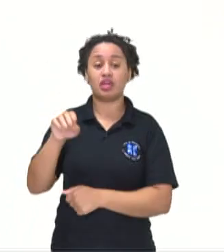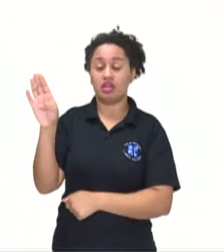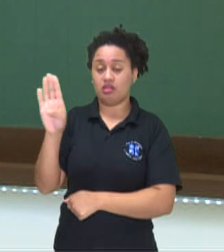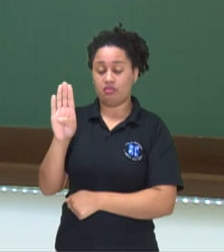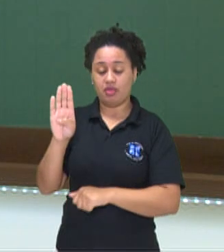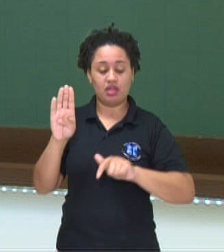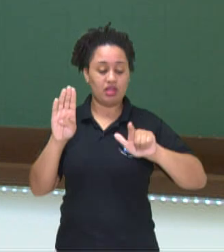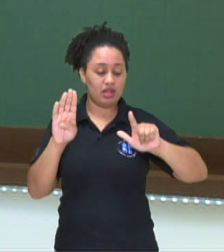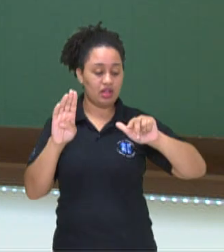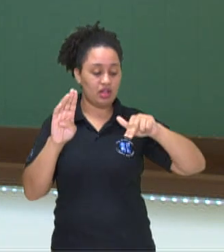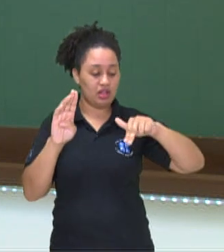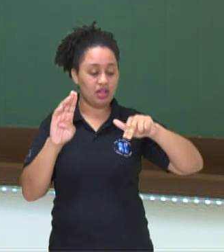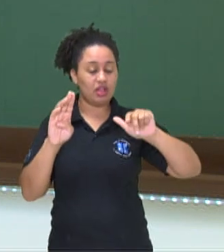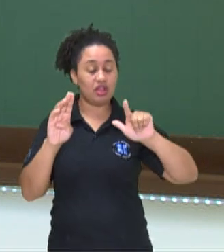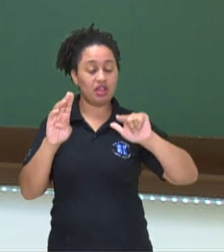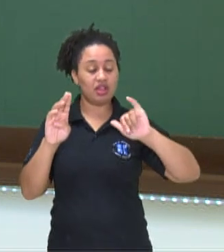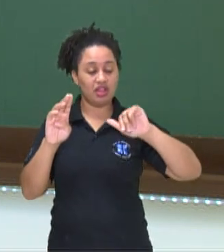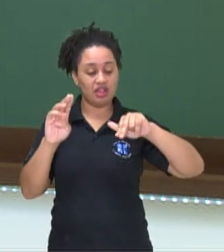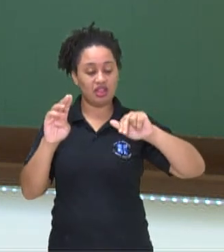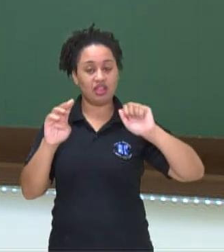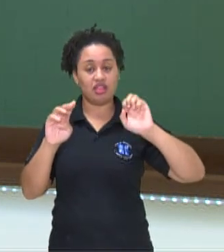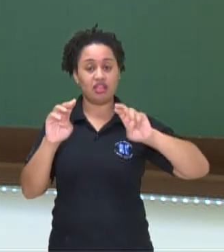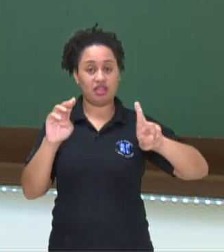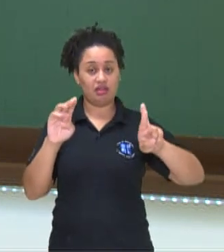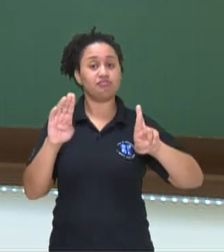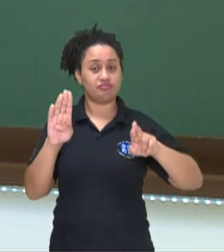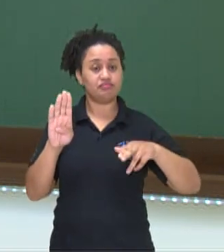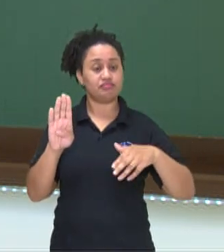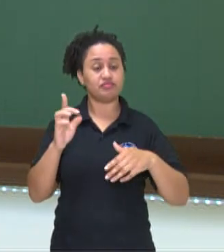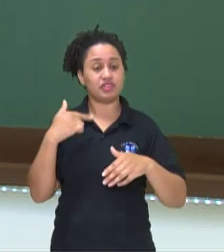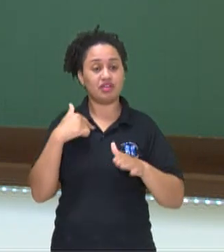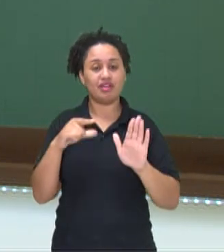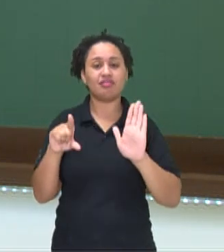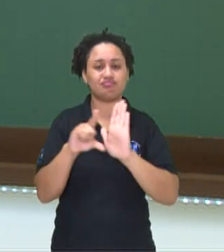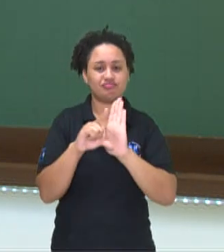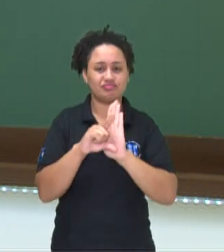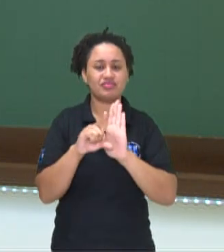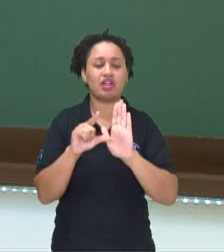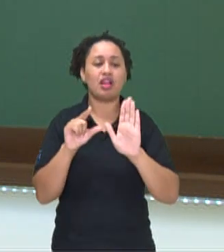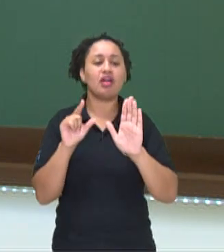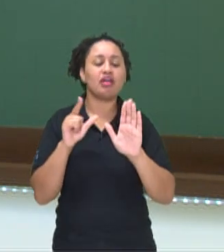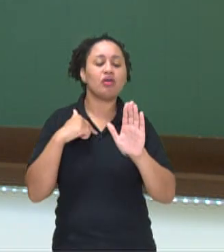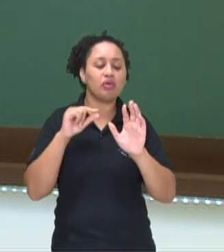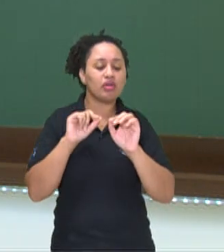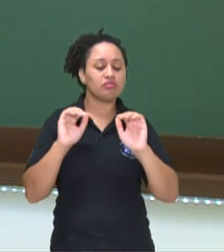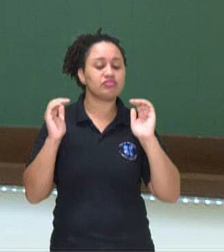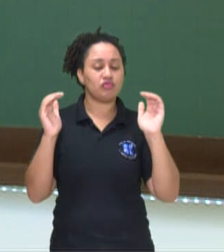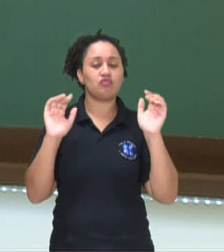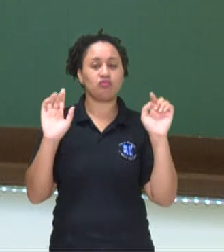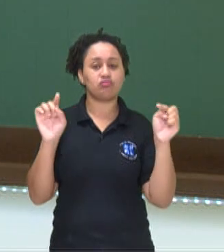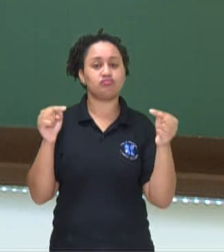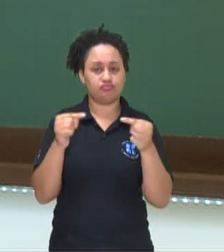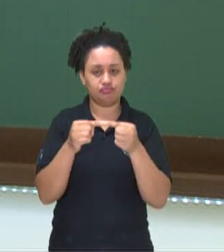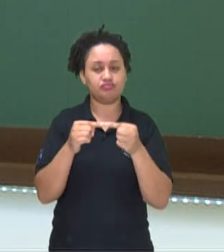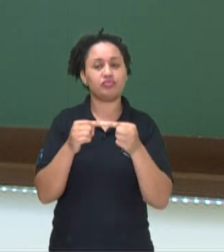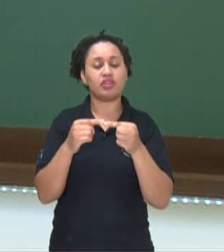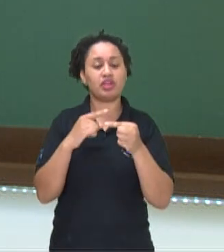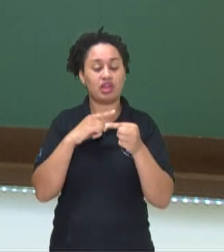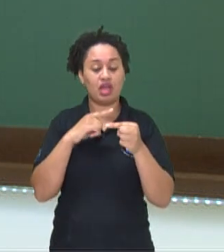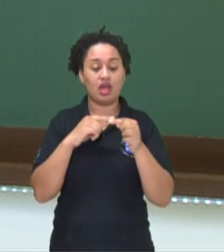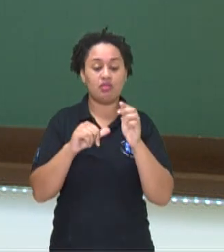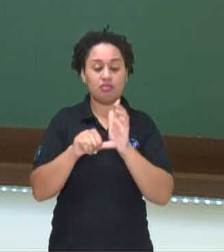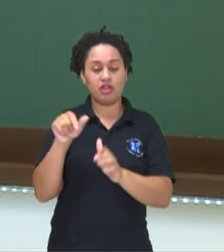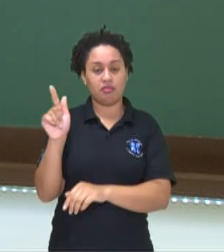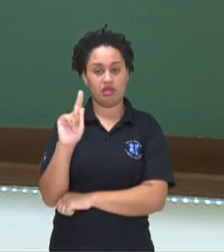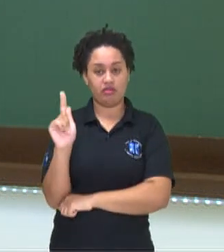linear, isso mesmo, tá vendo? Então, essa é a lei de formação da função afim, que é uma função polinomial do primeiro